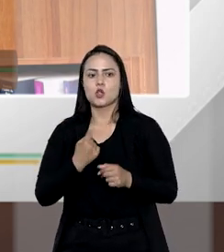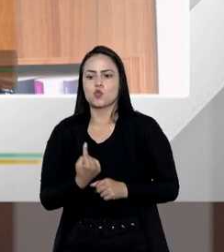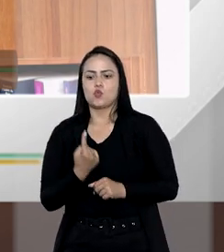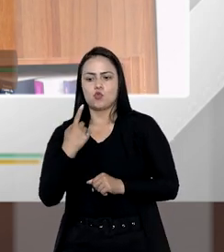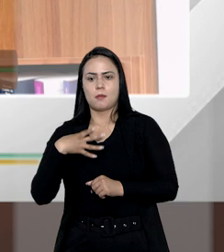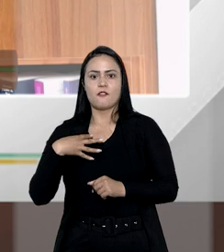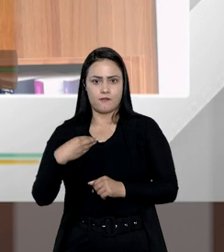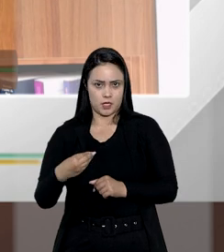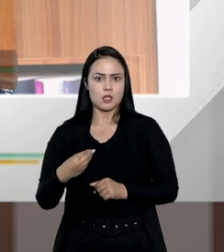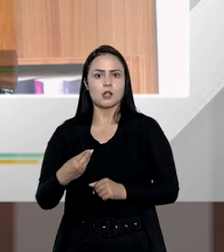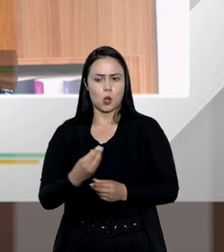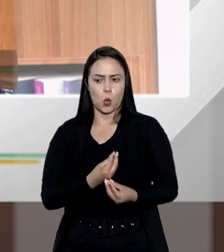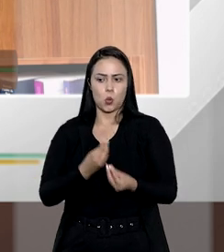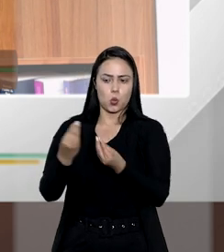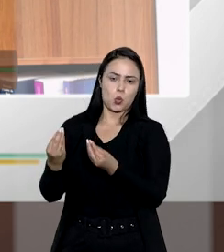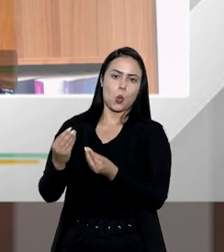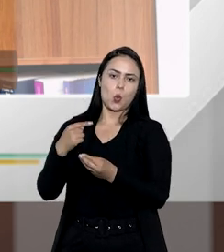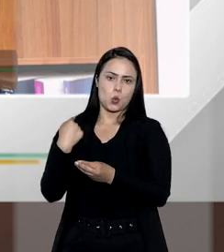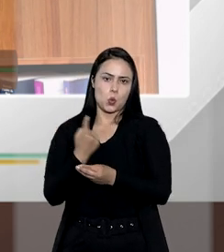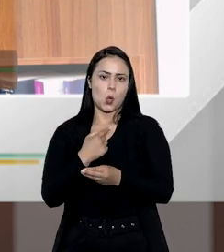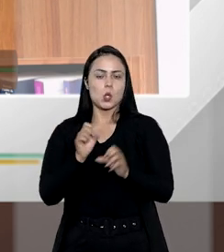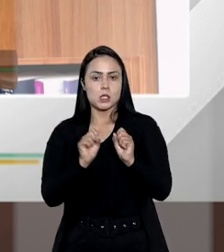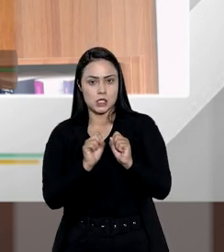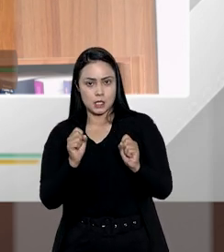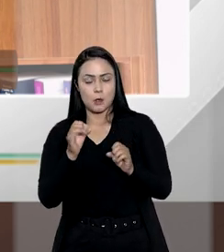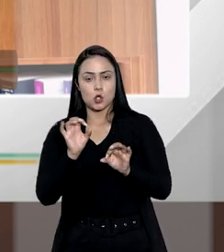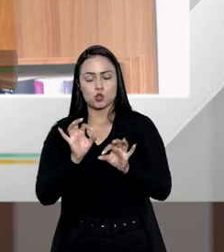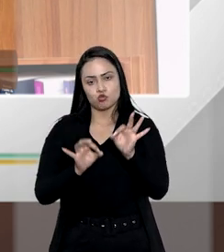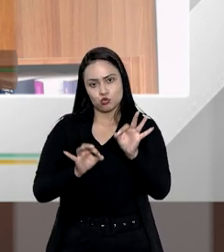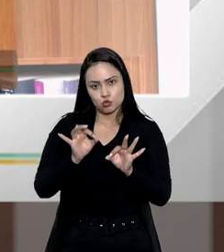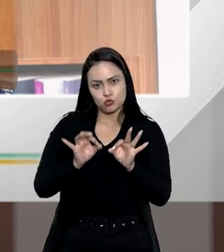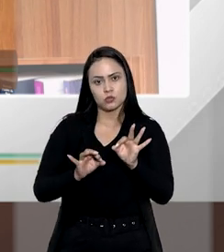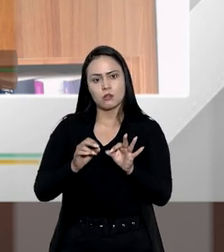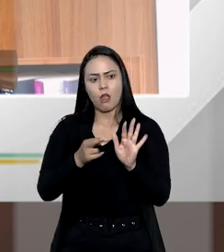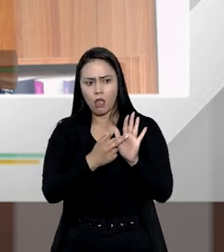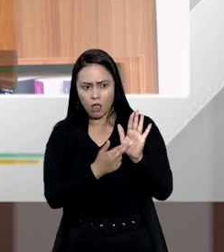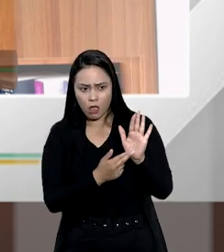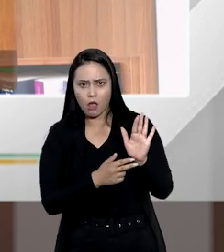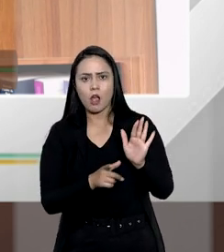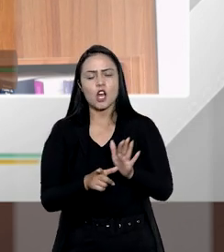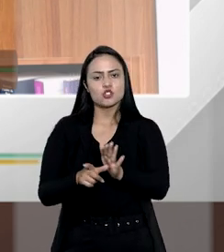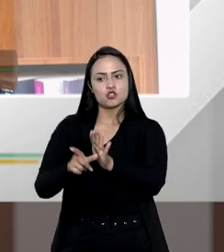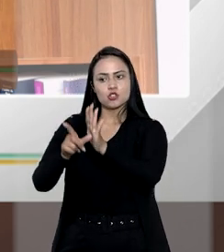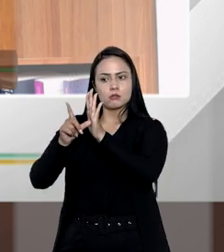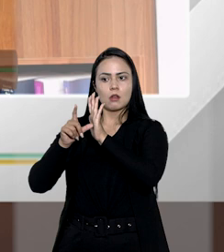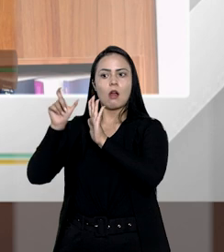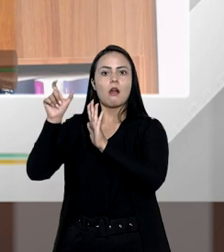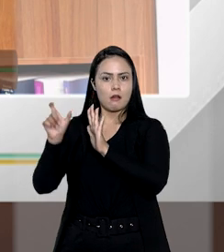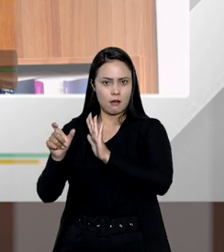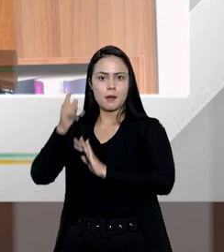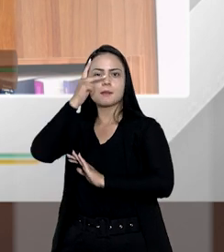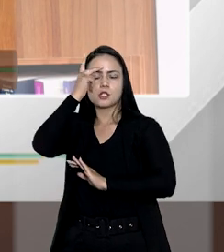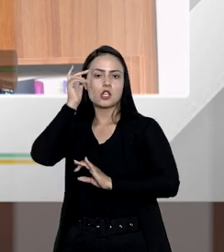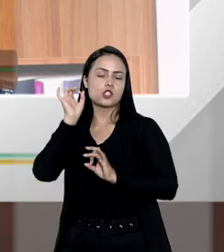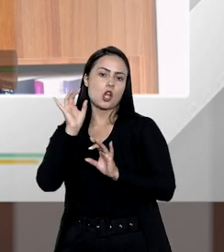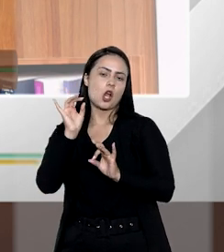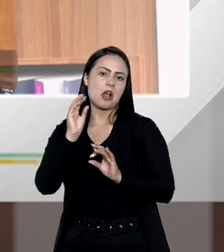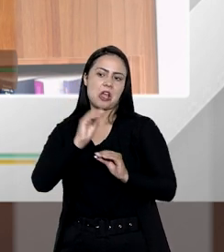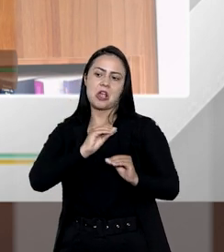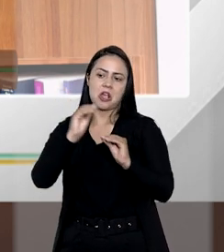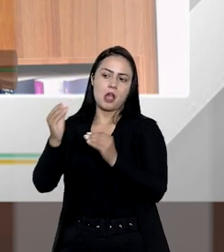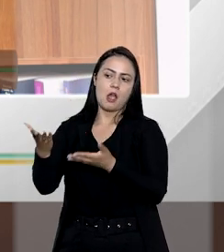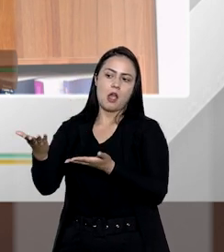dos meus filhos, o nosso sistema jurídico entende em regra que eu estou adiantando aquilo que essa pessoa só